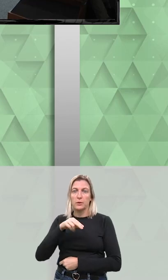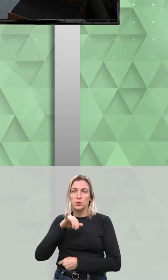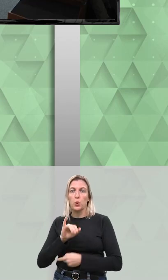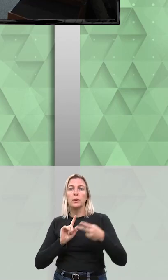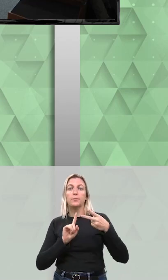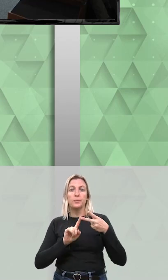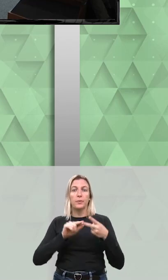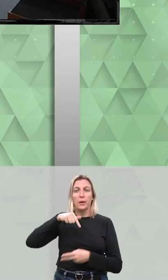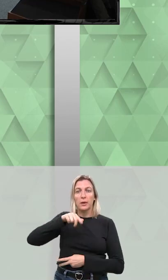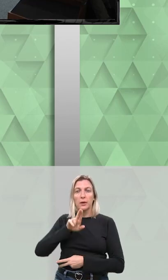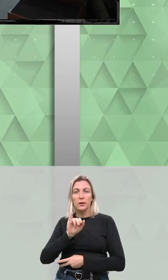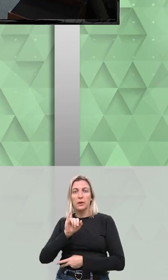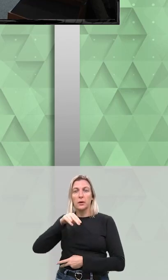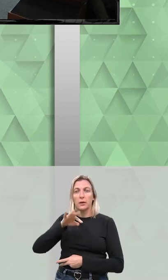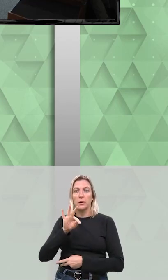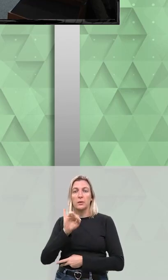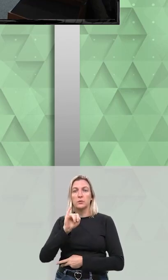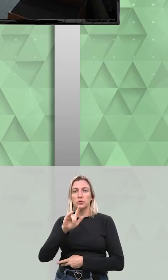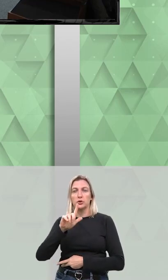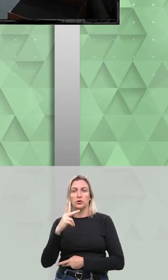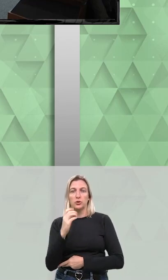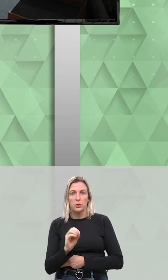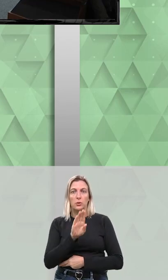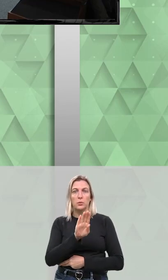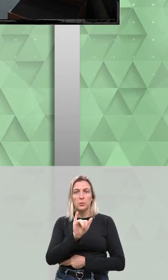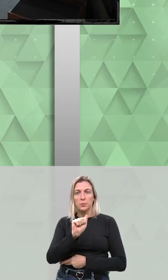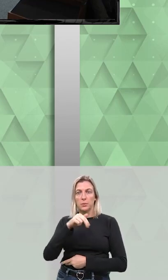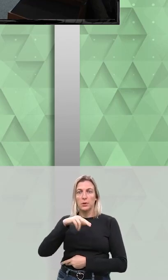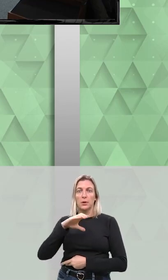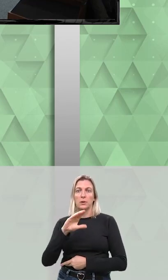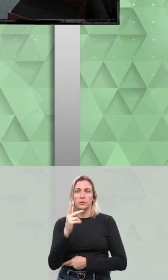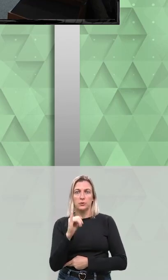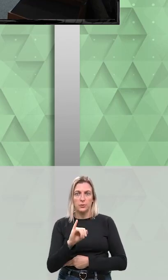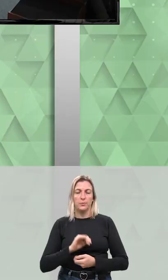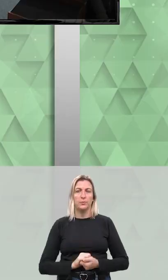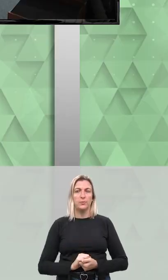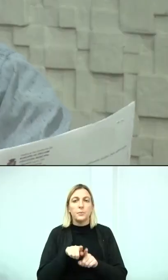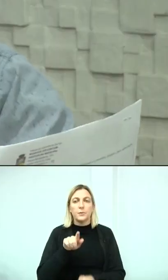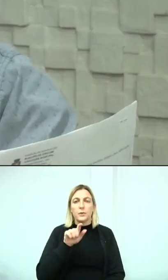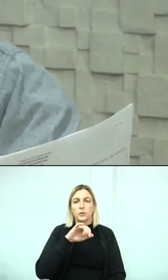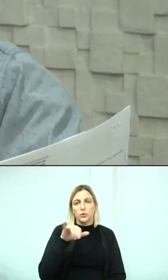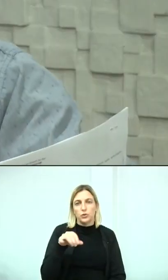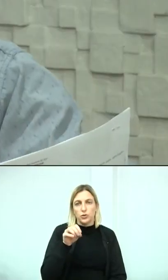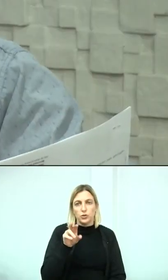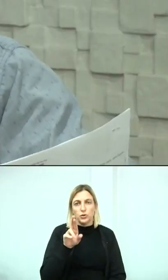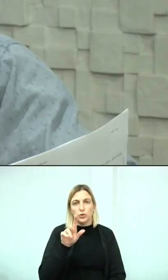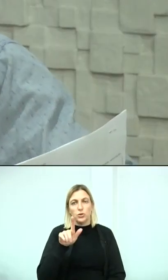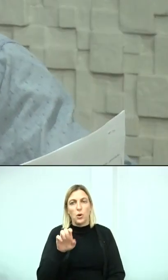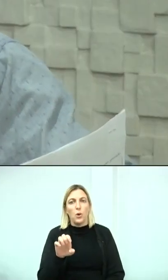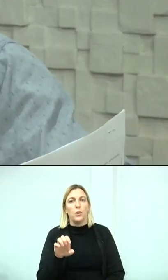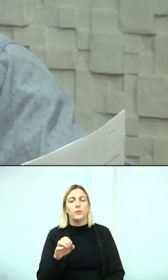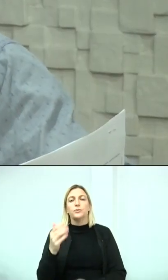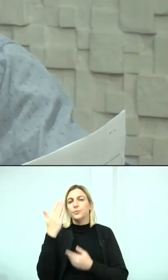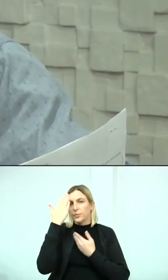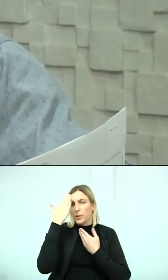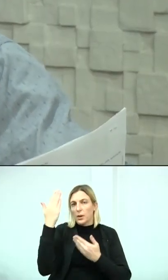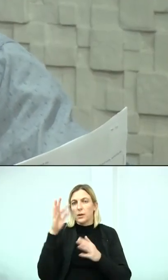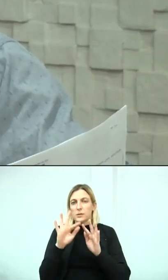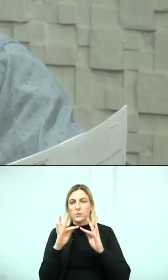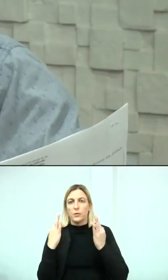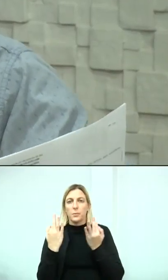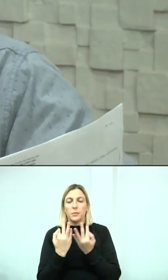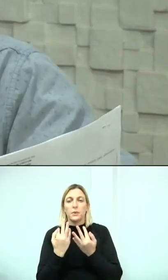Paulo Norberto Tomazzoni e rua Quintilho Bianchi, agricultor. para me dar essa oportunidade de fazer